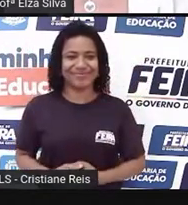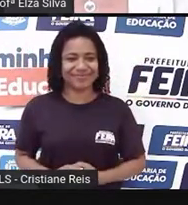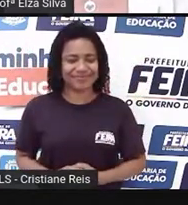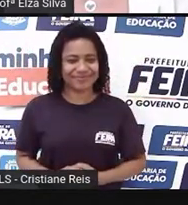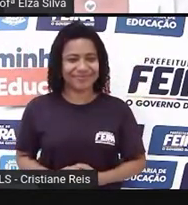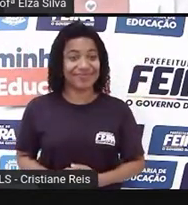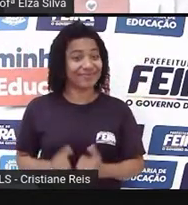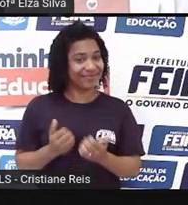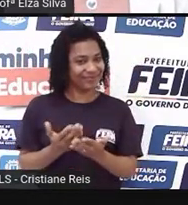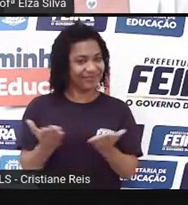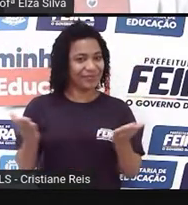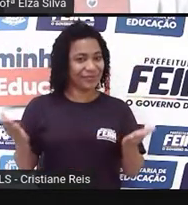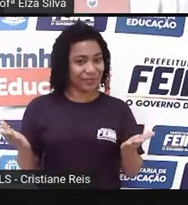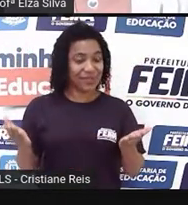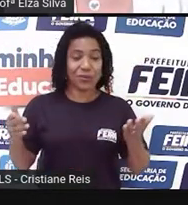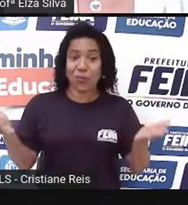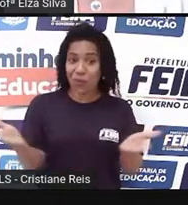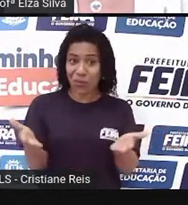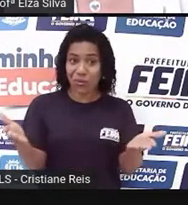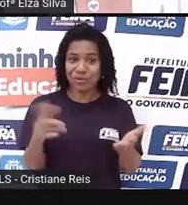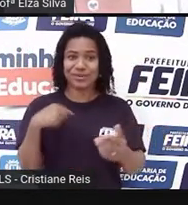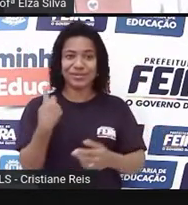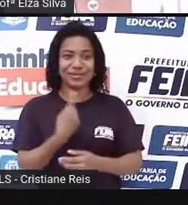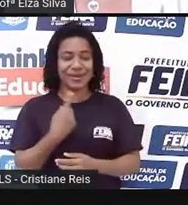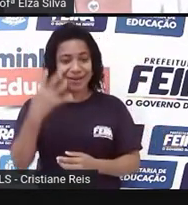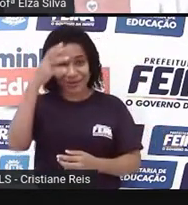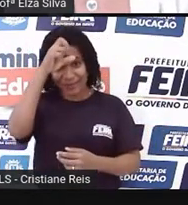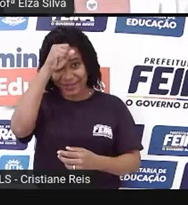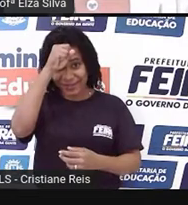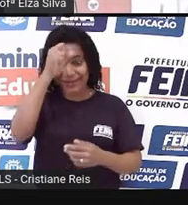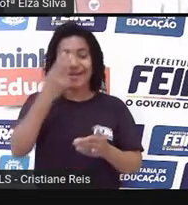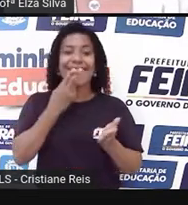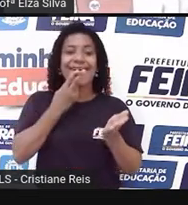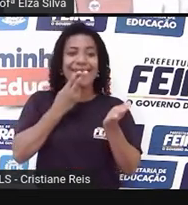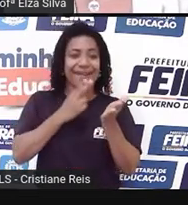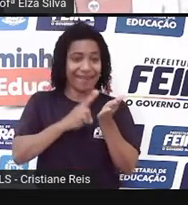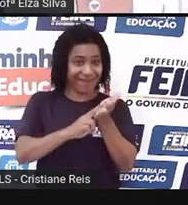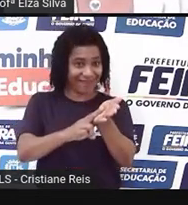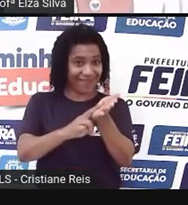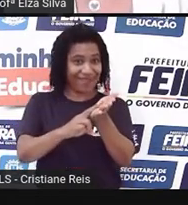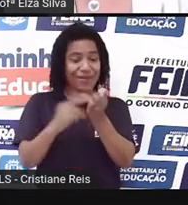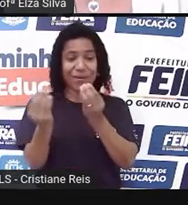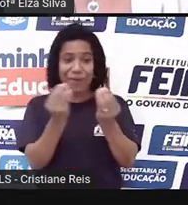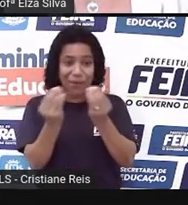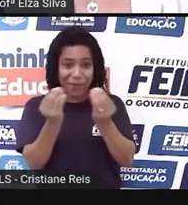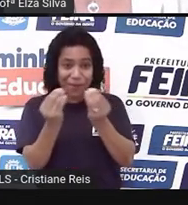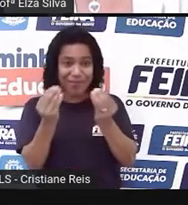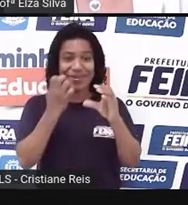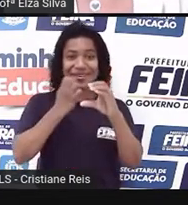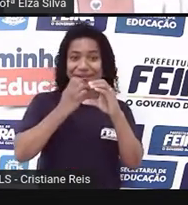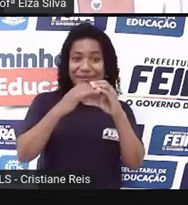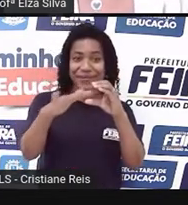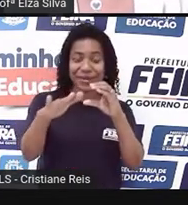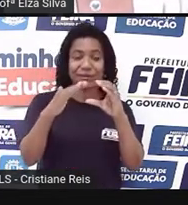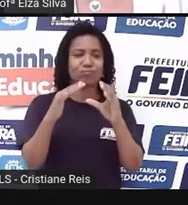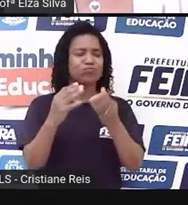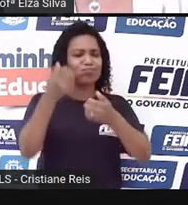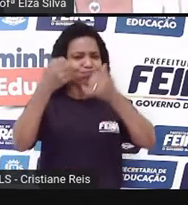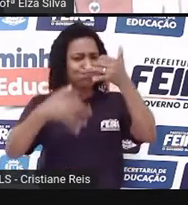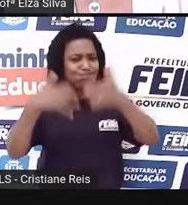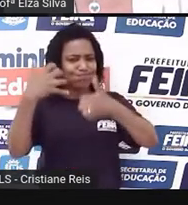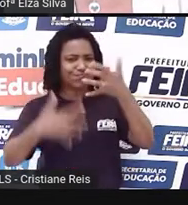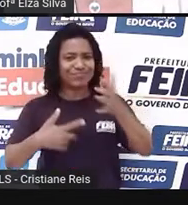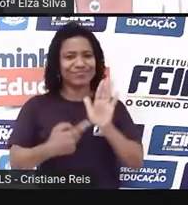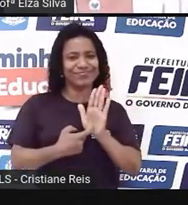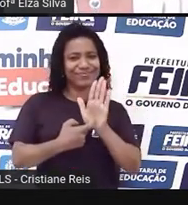mail. Então nós vamos aprender a fazer uma apresentação pessoal em uma carta ou em um e